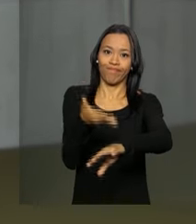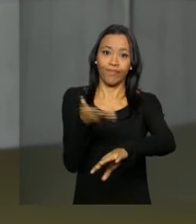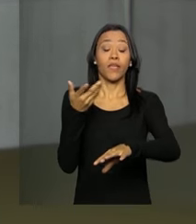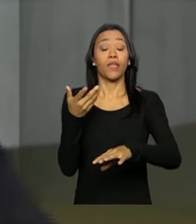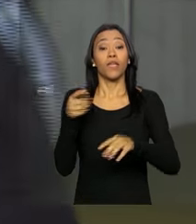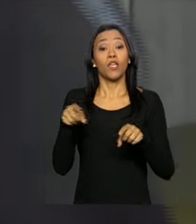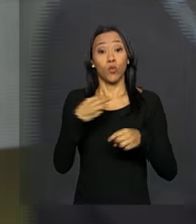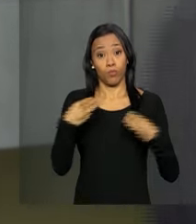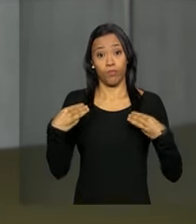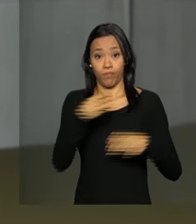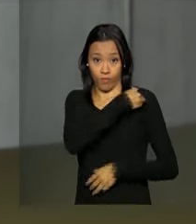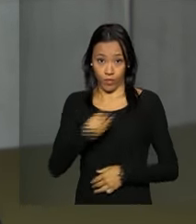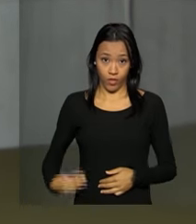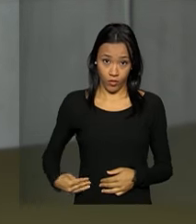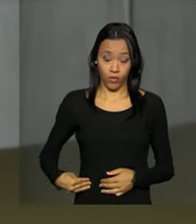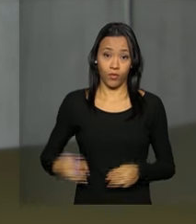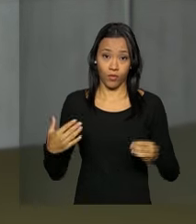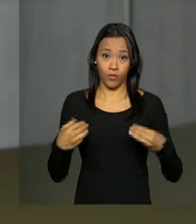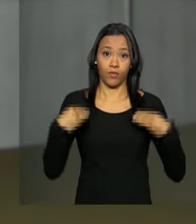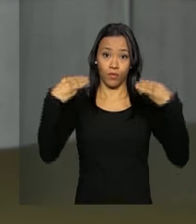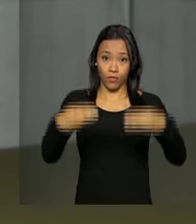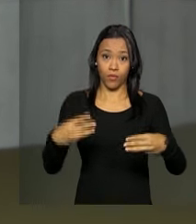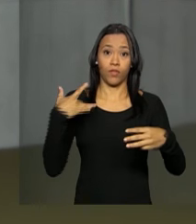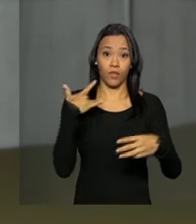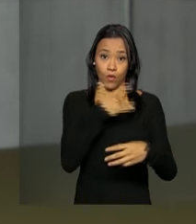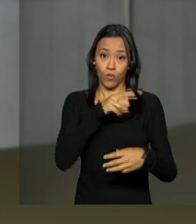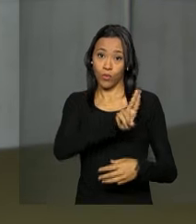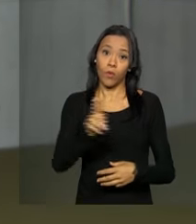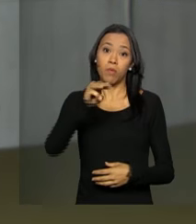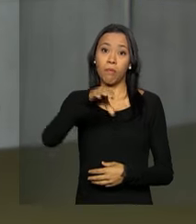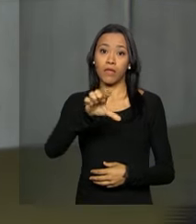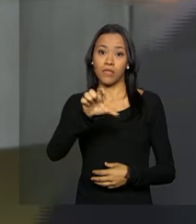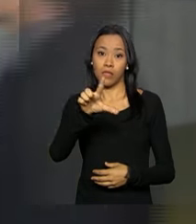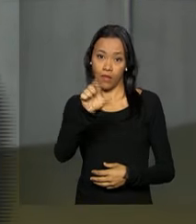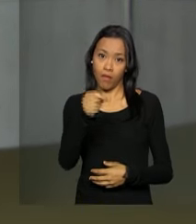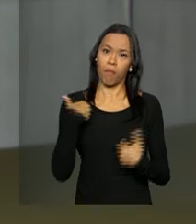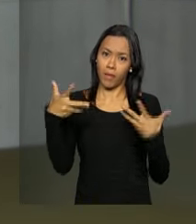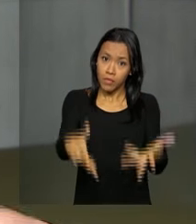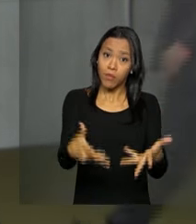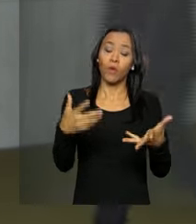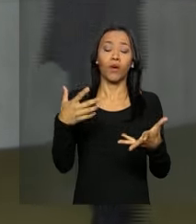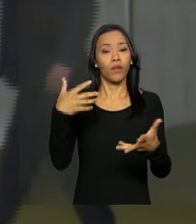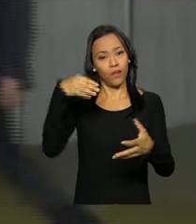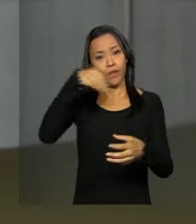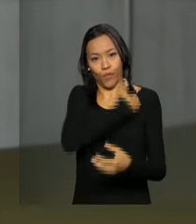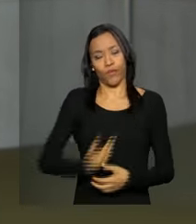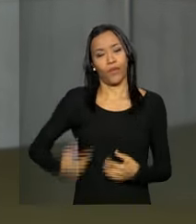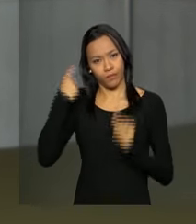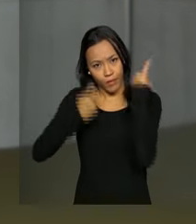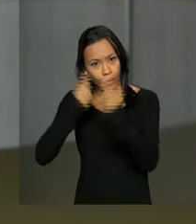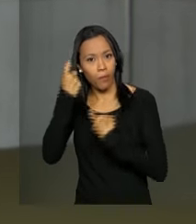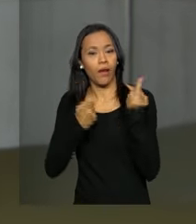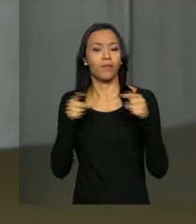participou da abertura, do lançamento dessa frente parlamentar. E a preocupação do governo é grande, tanto do governo quanto